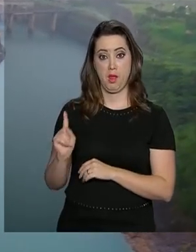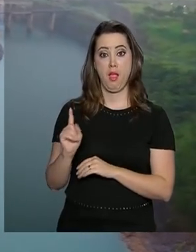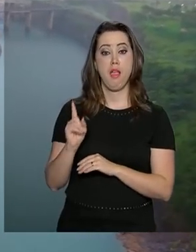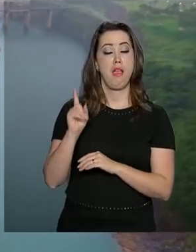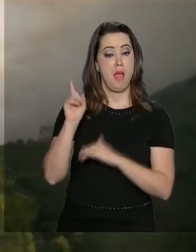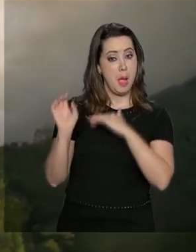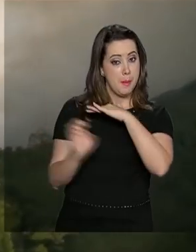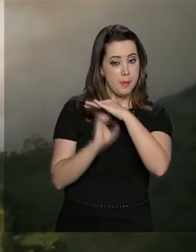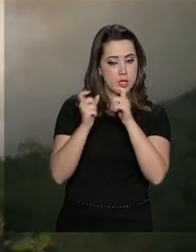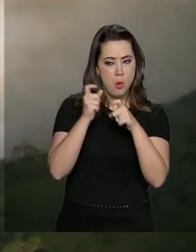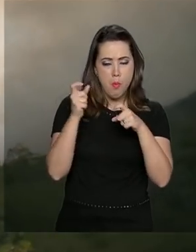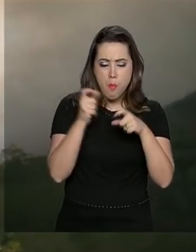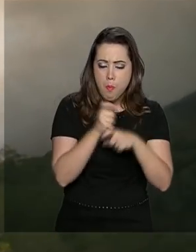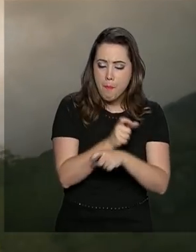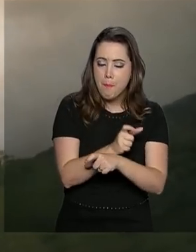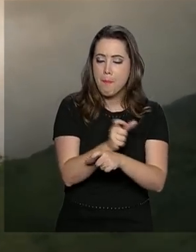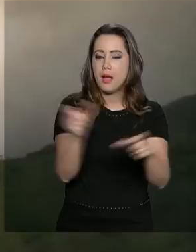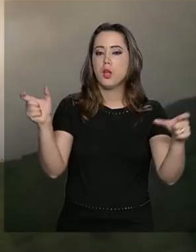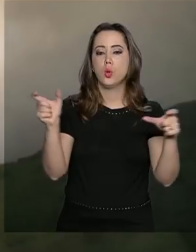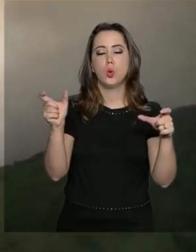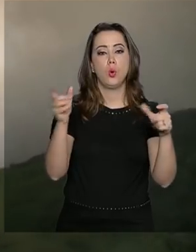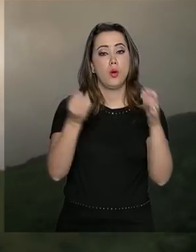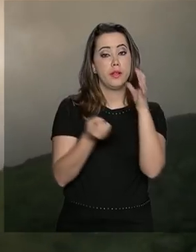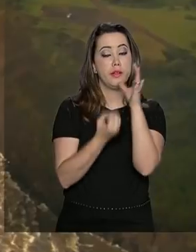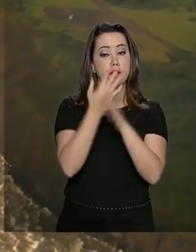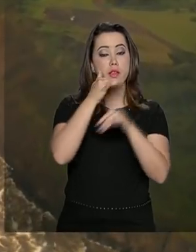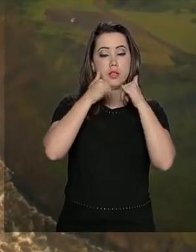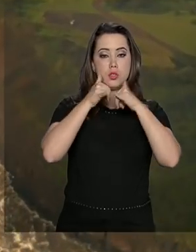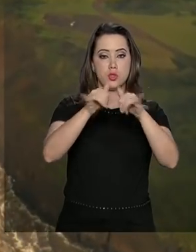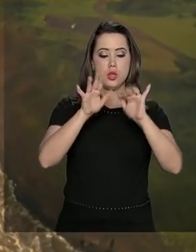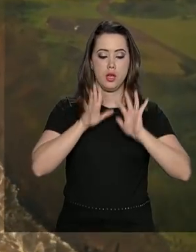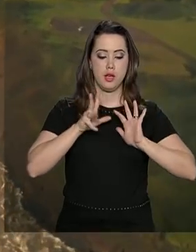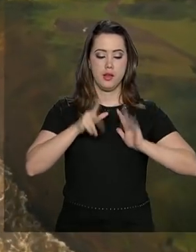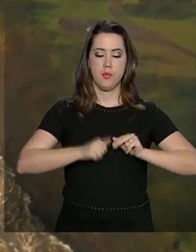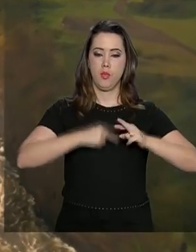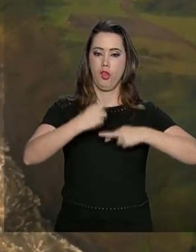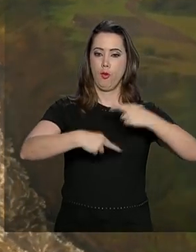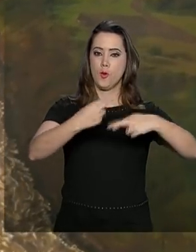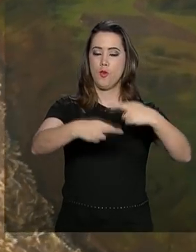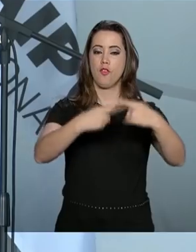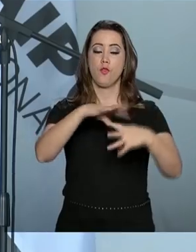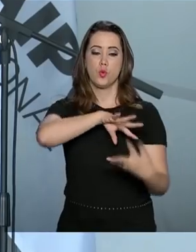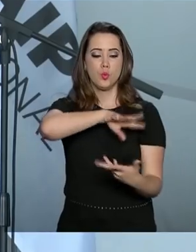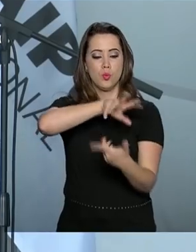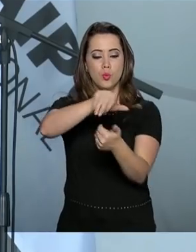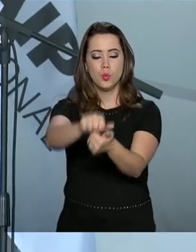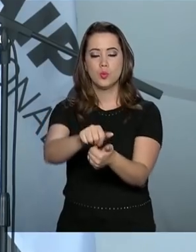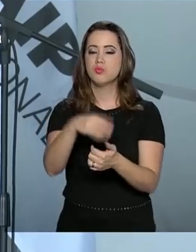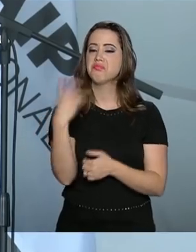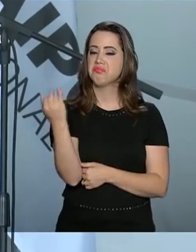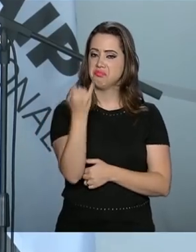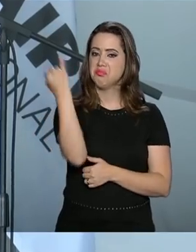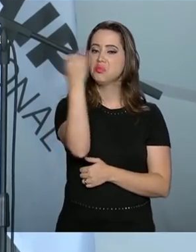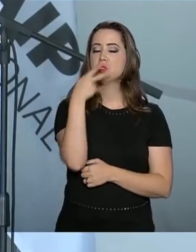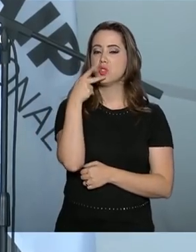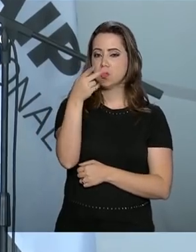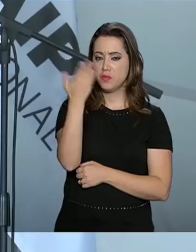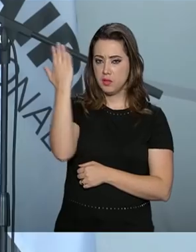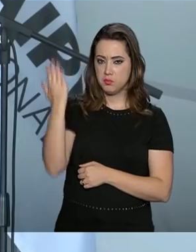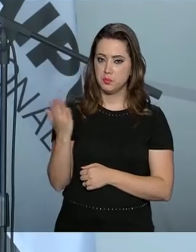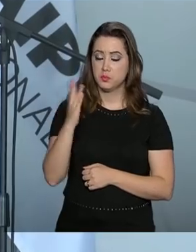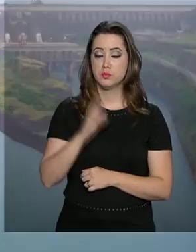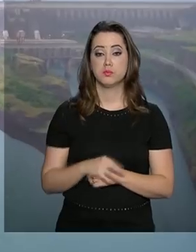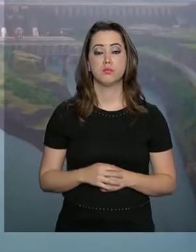geradora de energia limpa e renovável do mundo, papel que foi ressaltado pelo ministro de Minas e Energia.